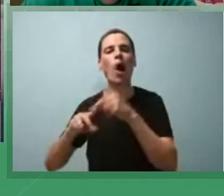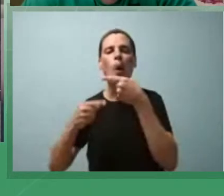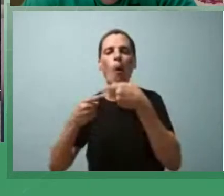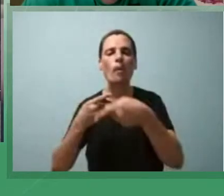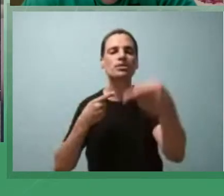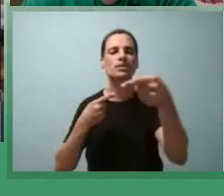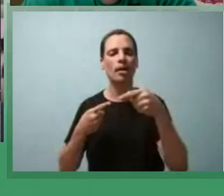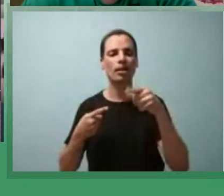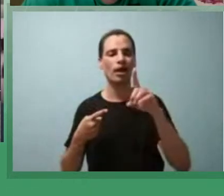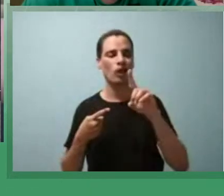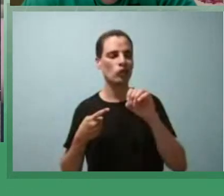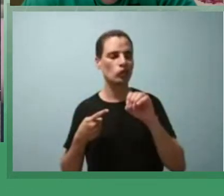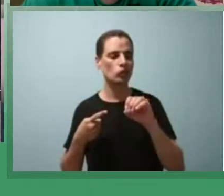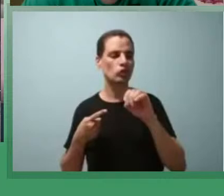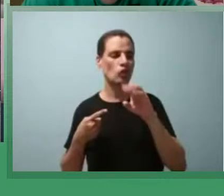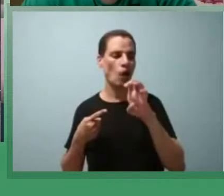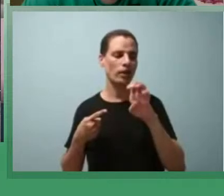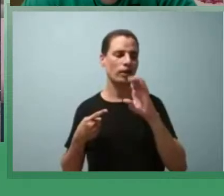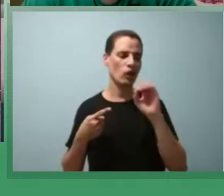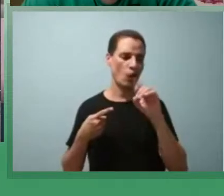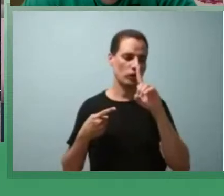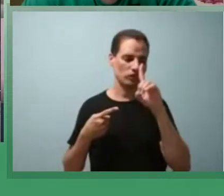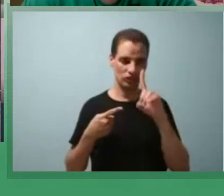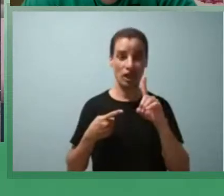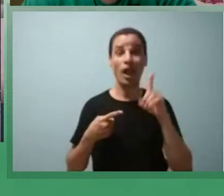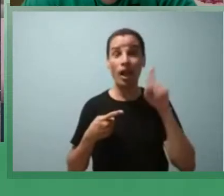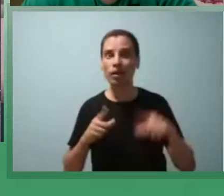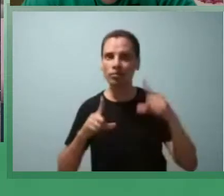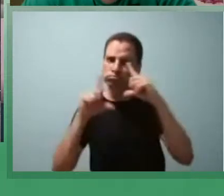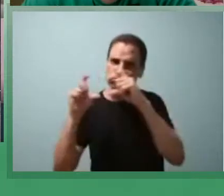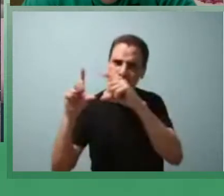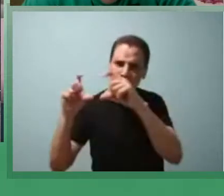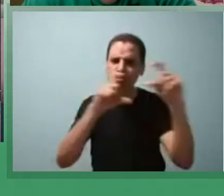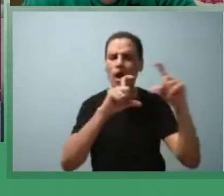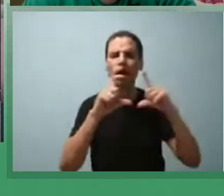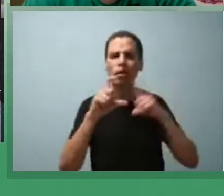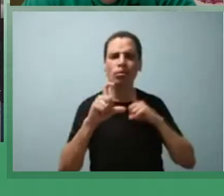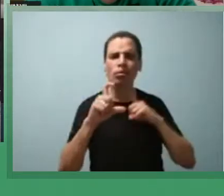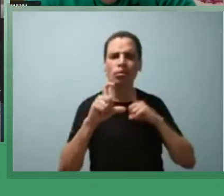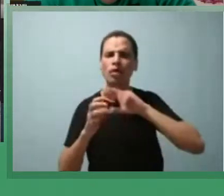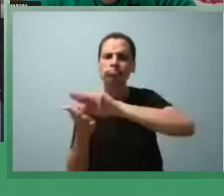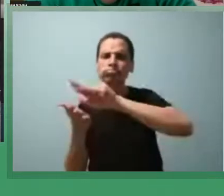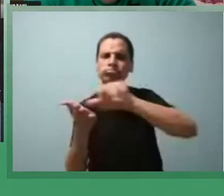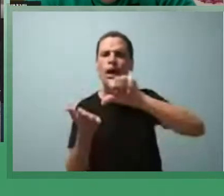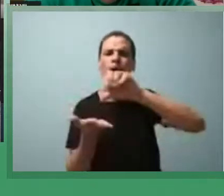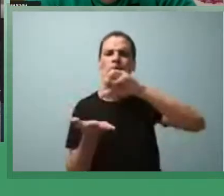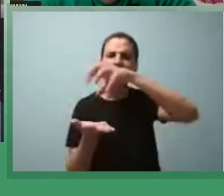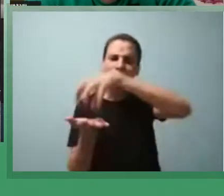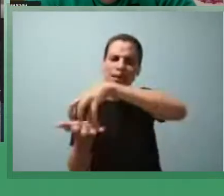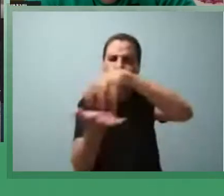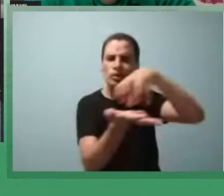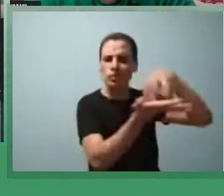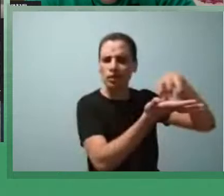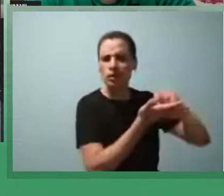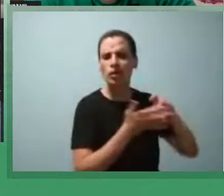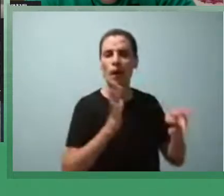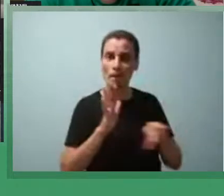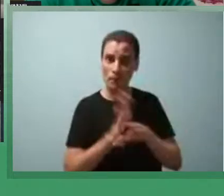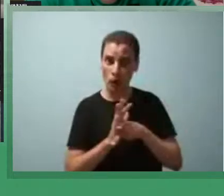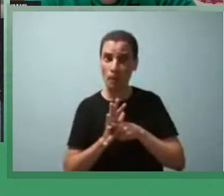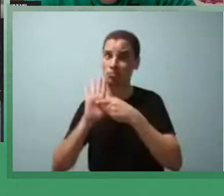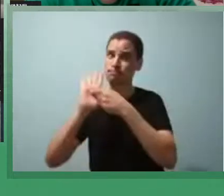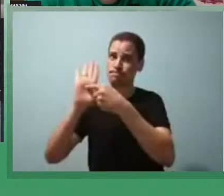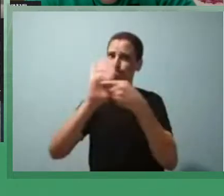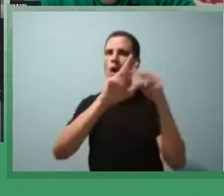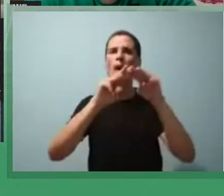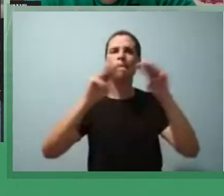reconhecido pela sua produção fotográfica tendo realizado exposições dos mais importantes centros culturais e museus do mundo e do exterior é um dos